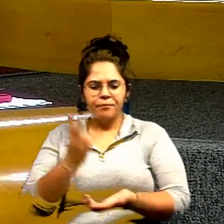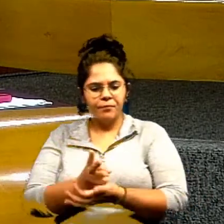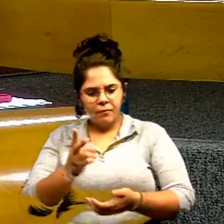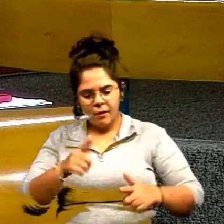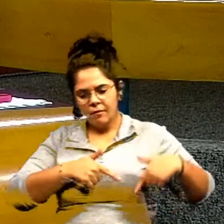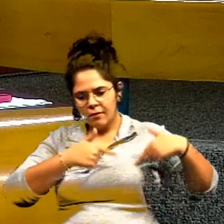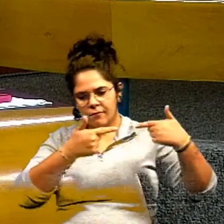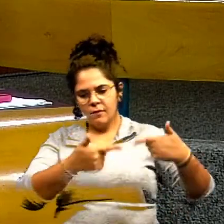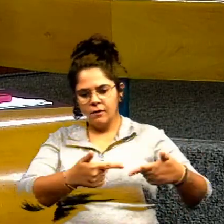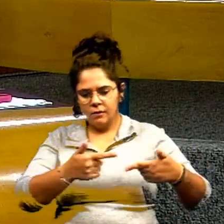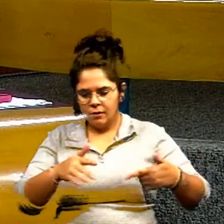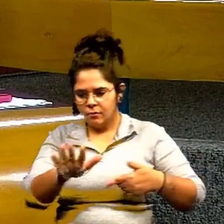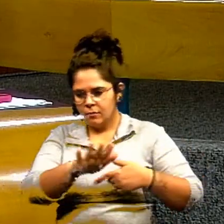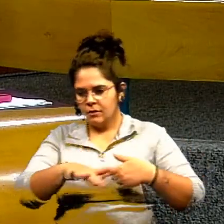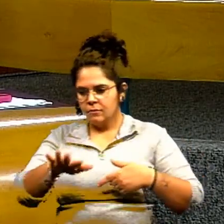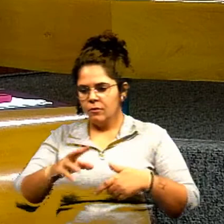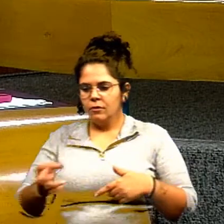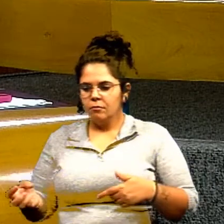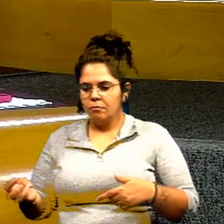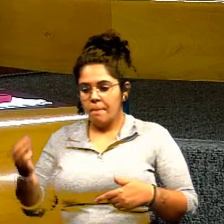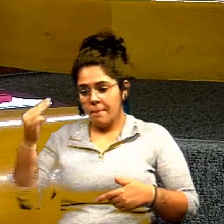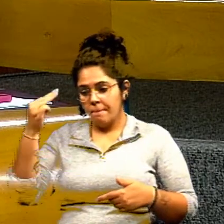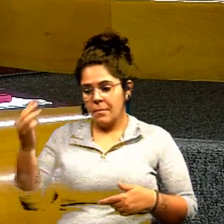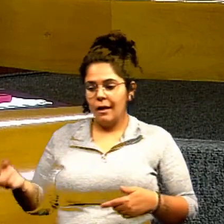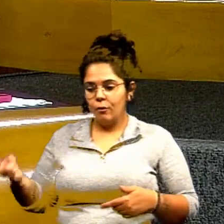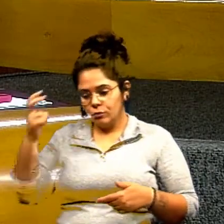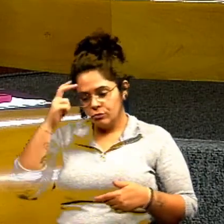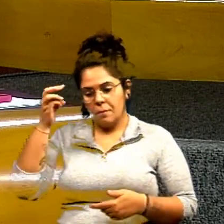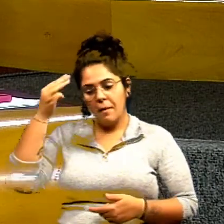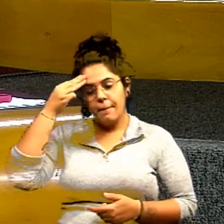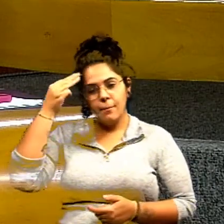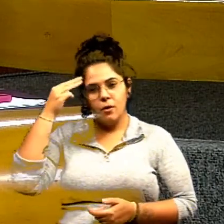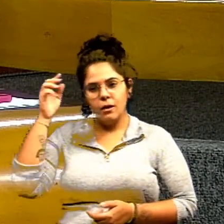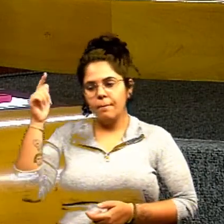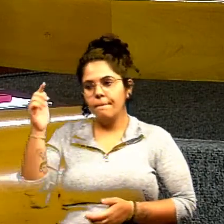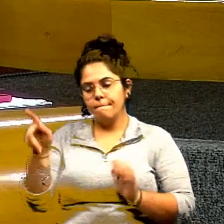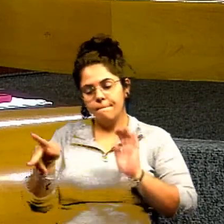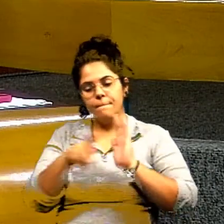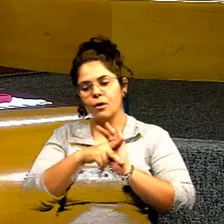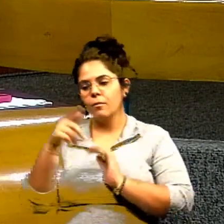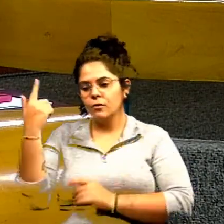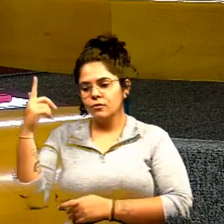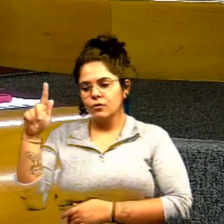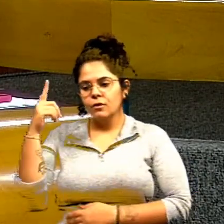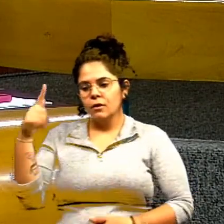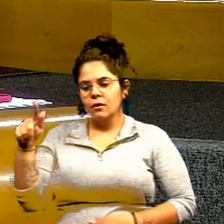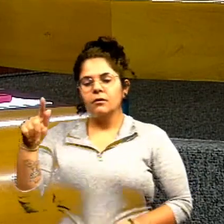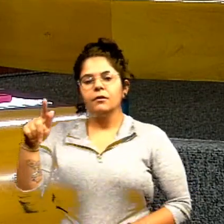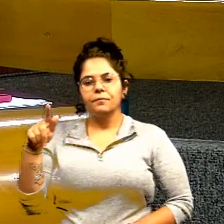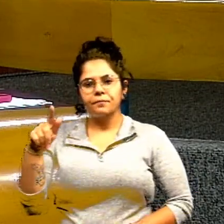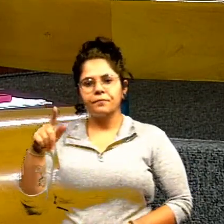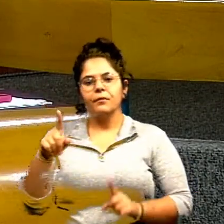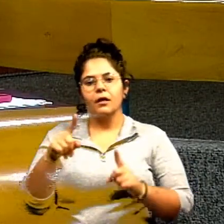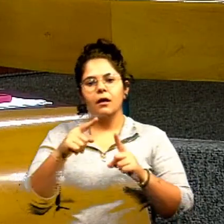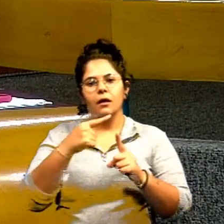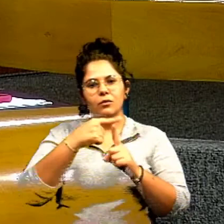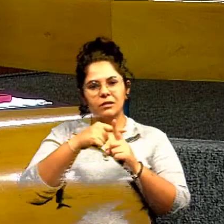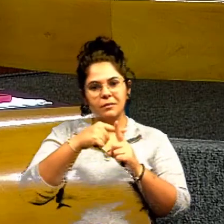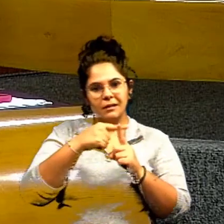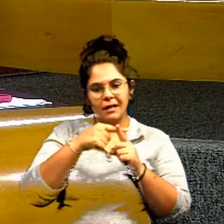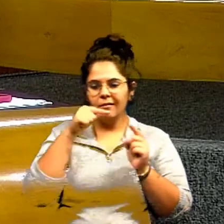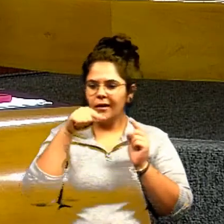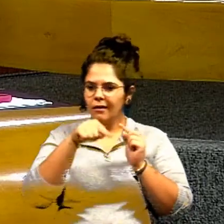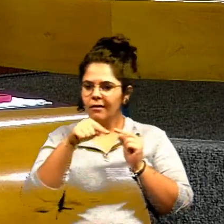histórico cultural e a memória dessa cidade e o cemitério Santana está lá absolutamente abandonado e